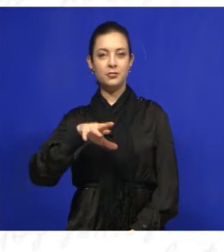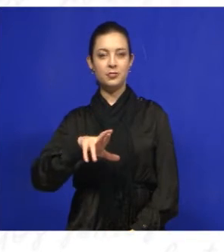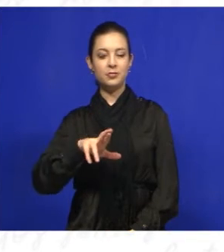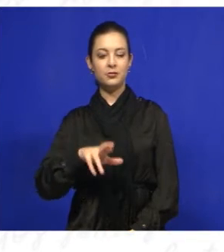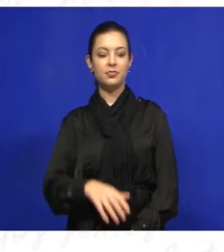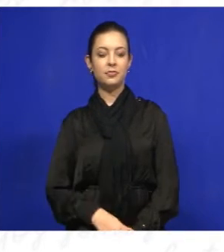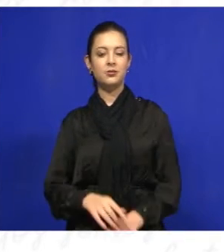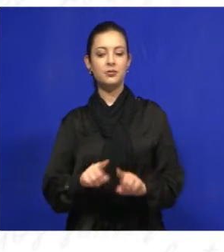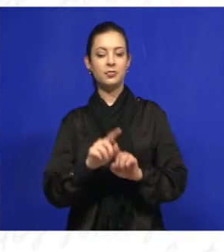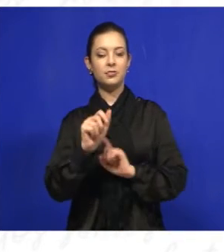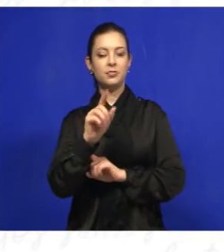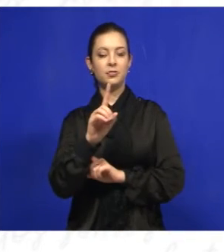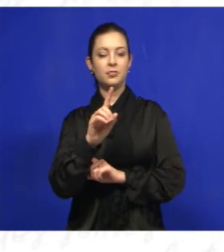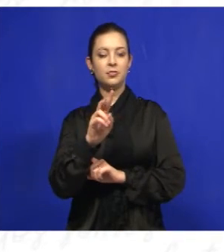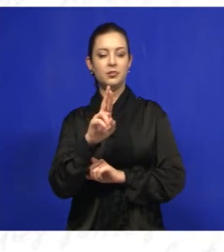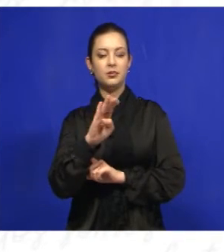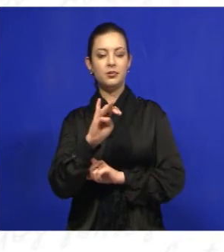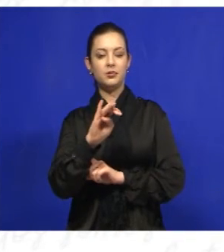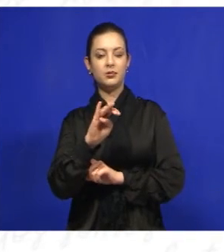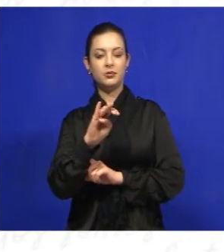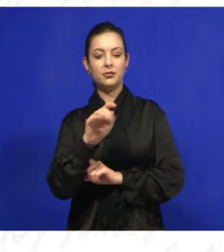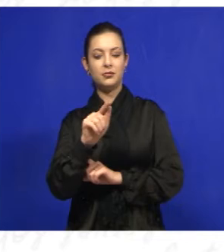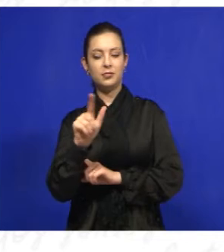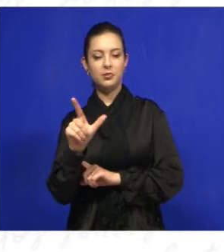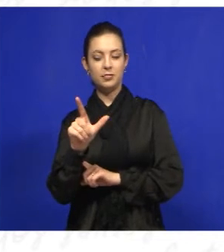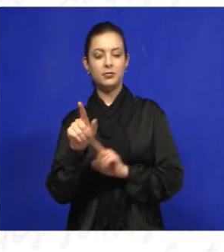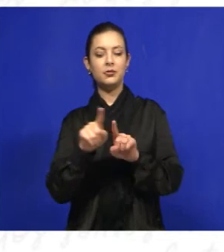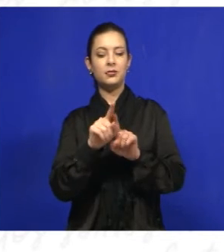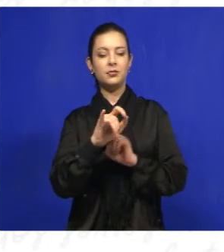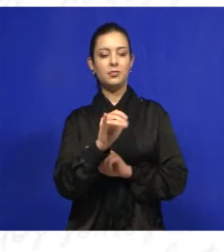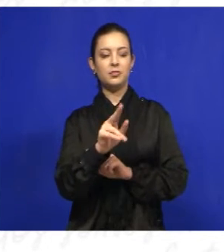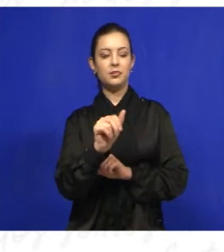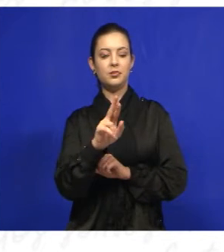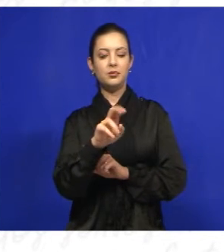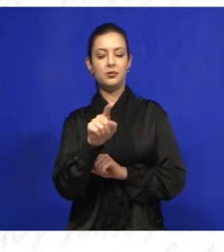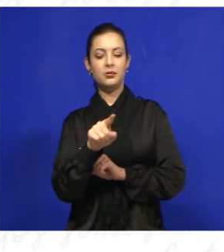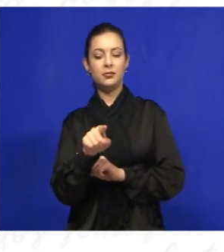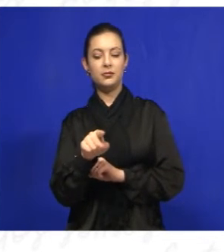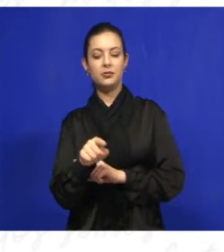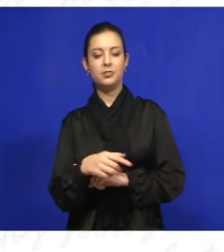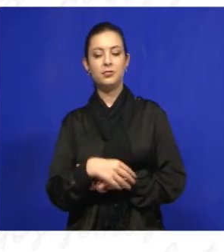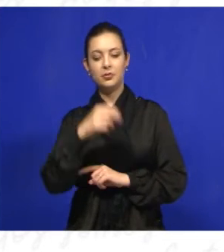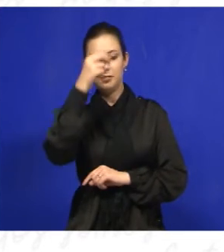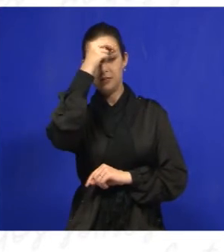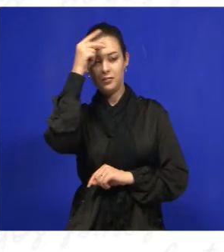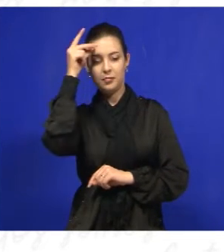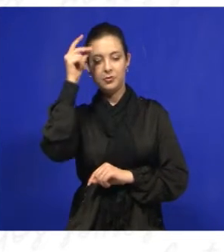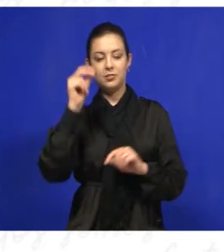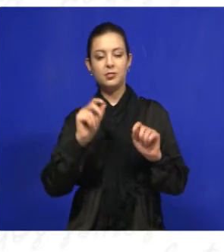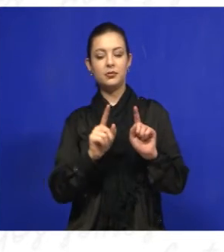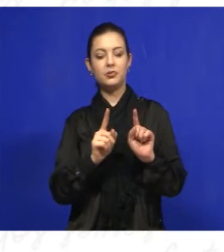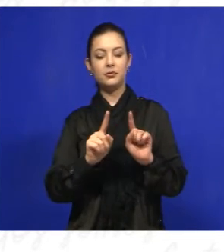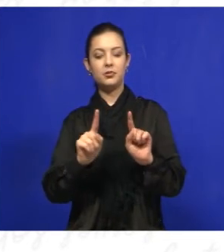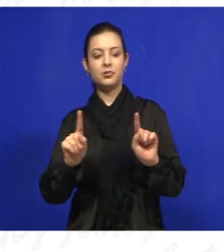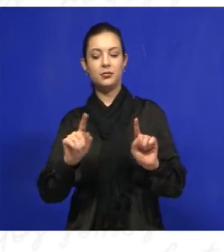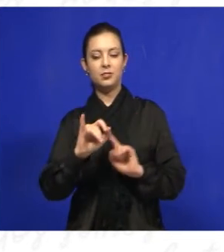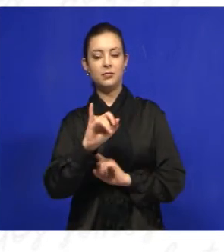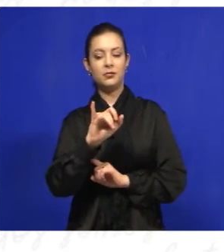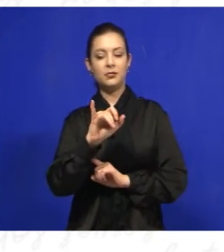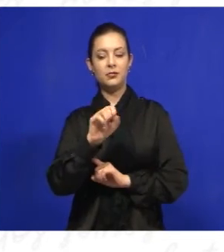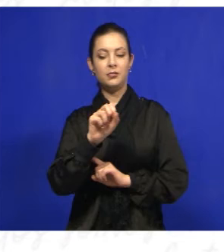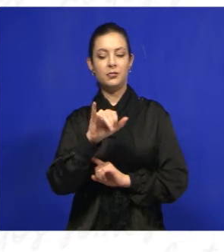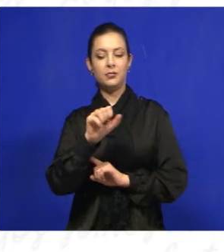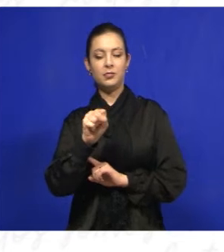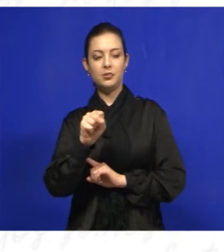Lua, vereador Aderbal Sodré e vereador Juarez Araújo. Ali ao lado também, o prefeito do município, doutor Isaías